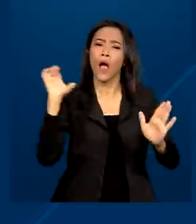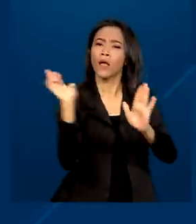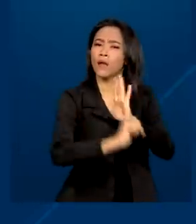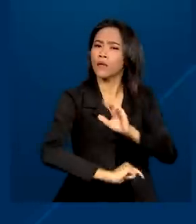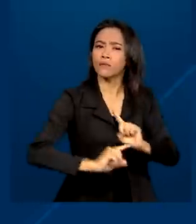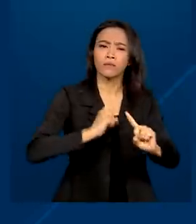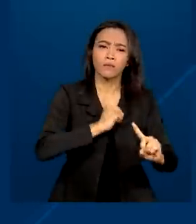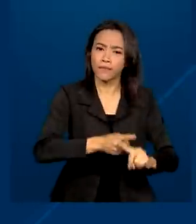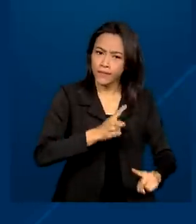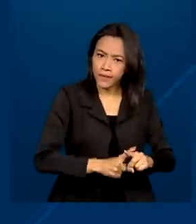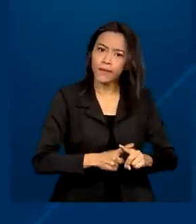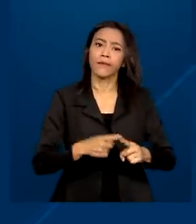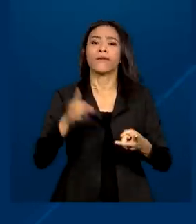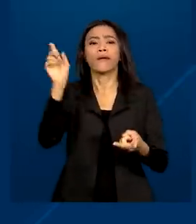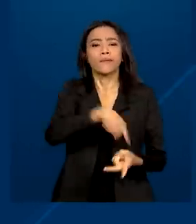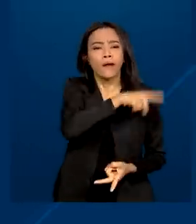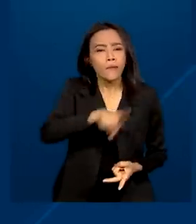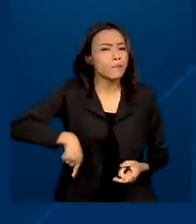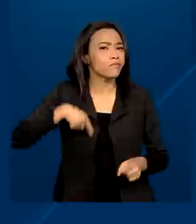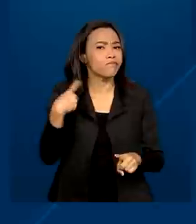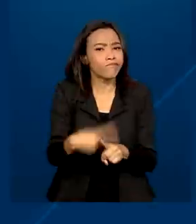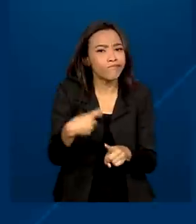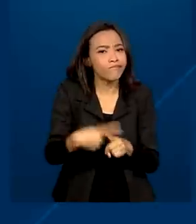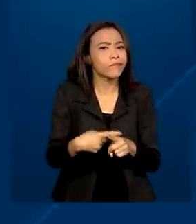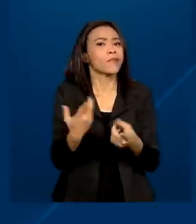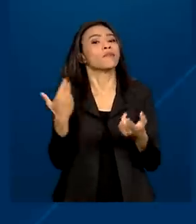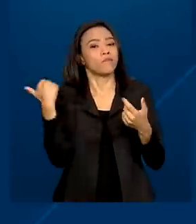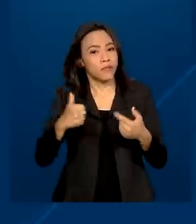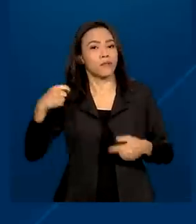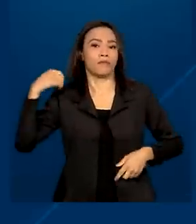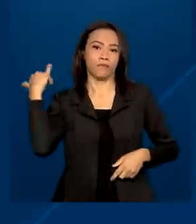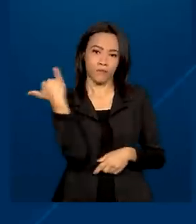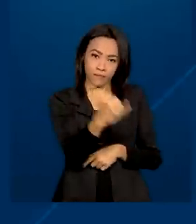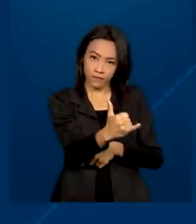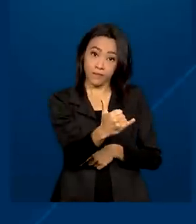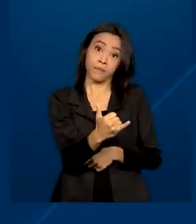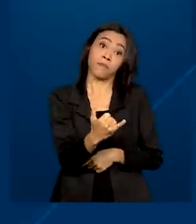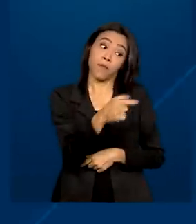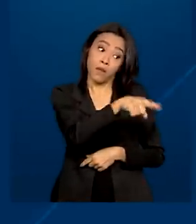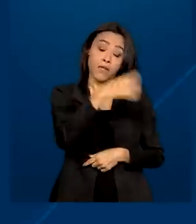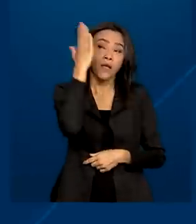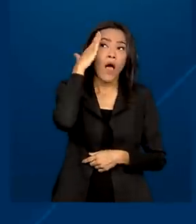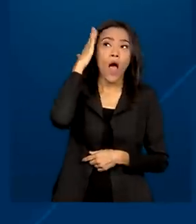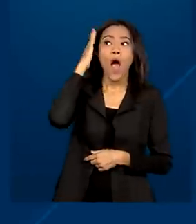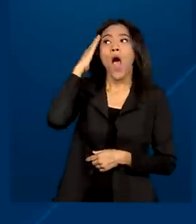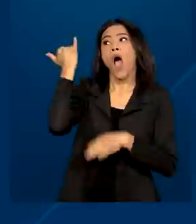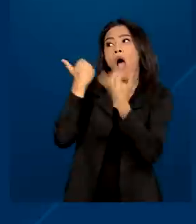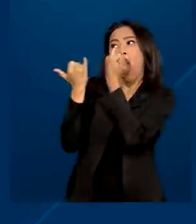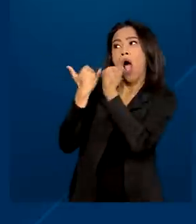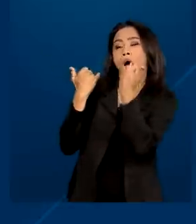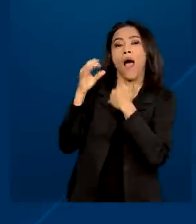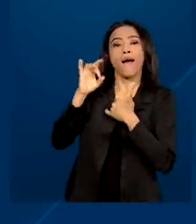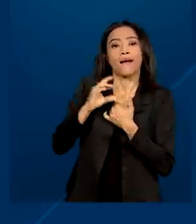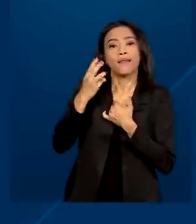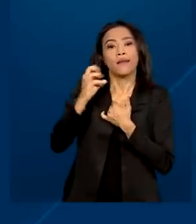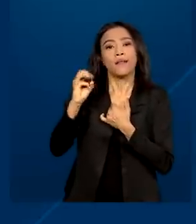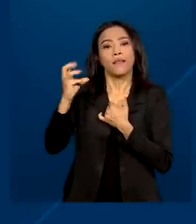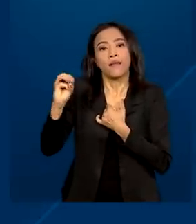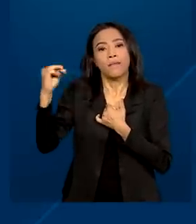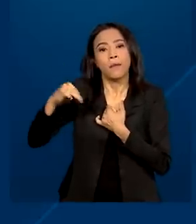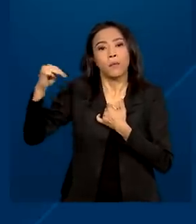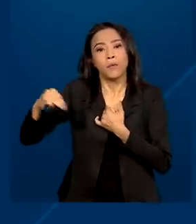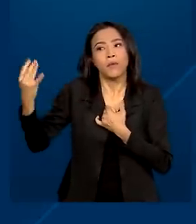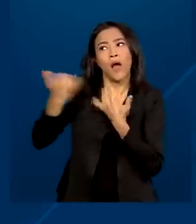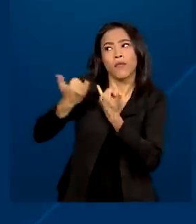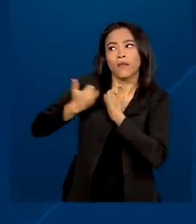do cancelamento e da interrupção no serviço. Manter o passageiro informado a cada 30 minutos quanto à